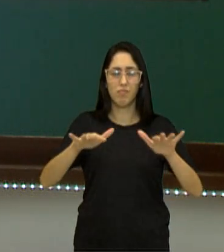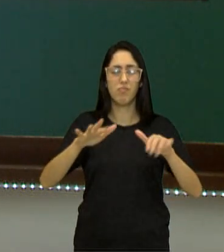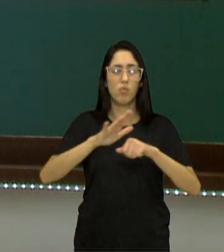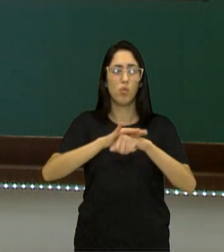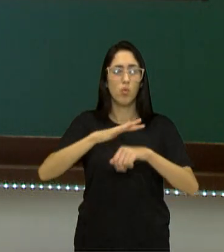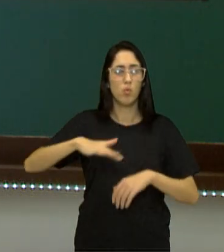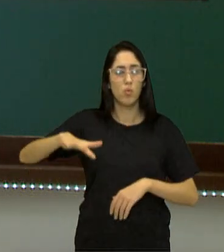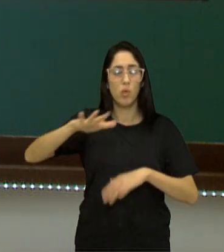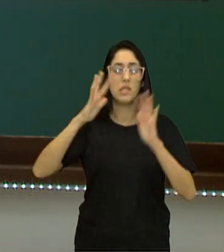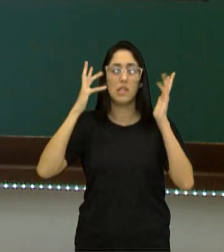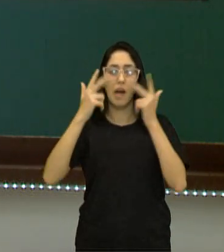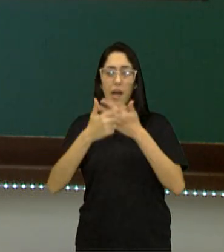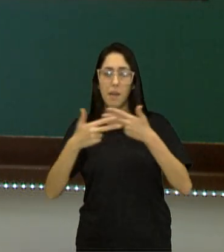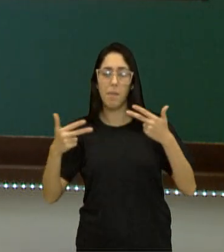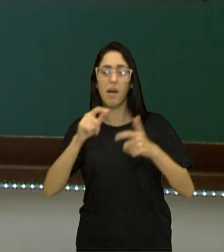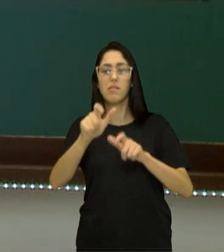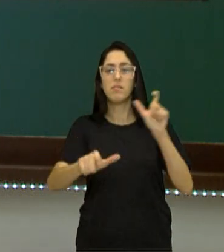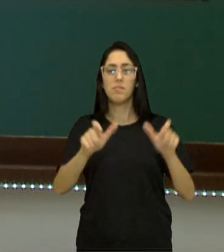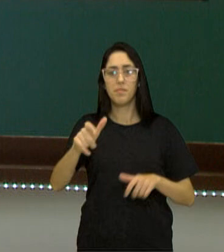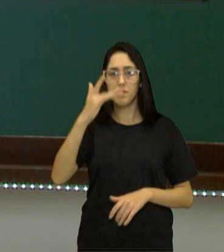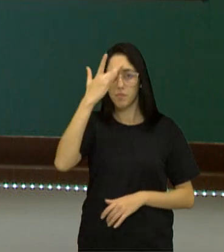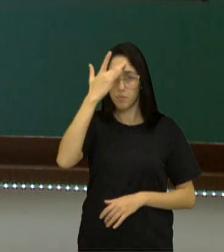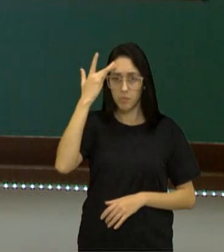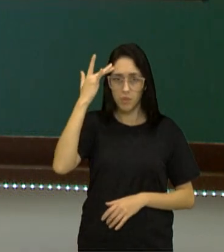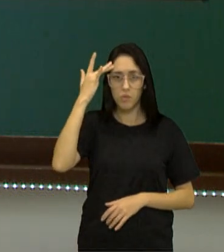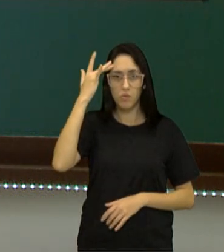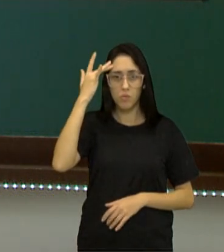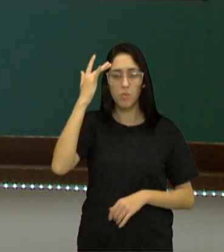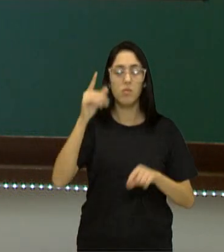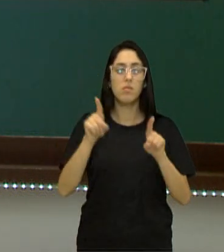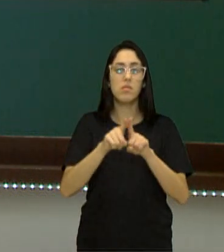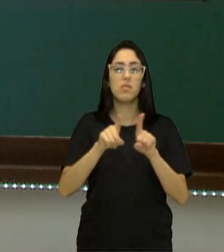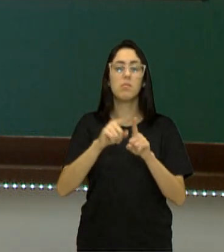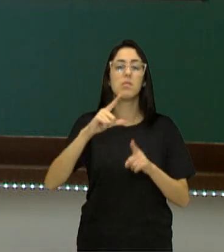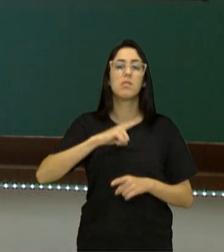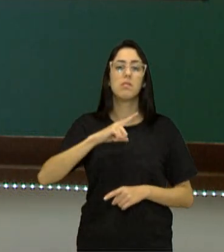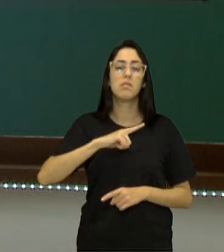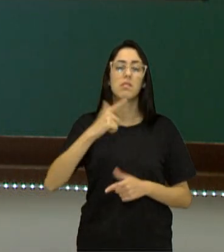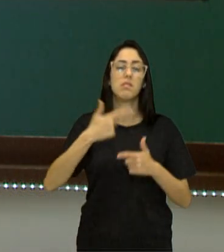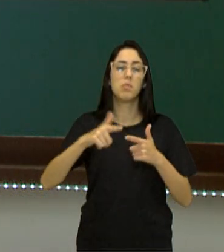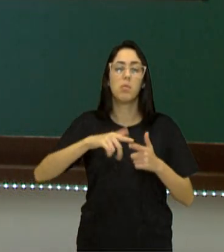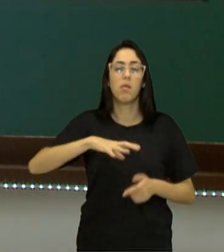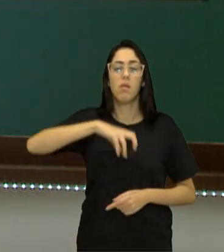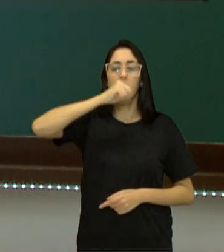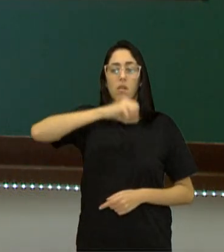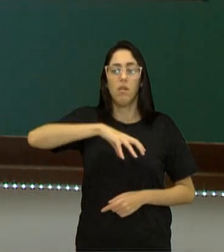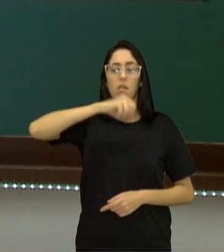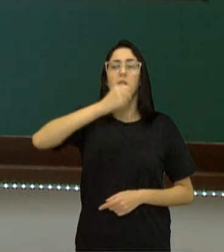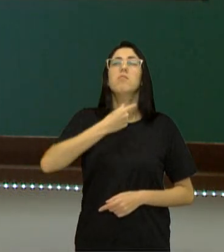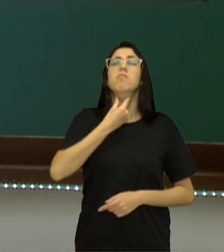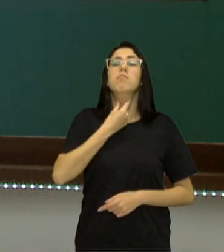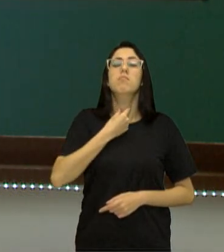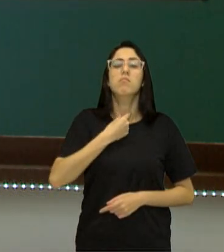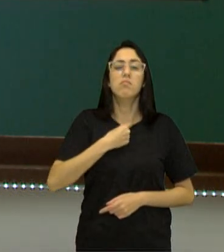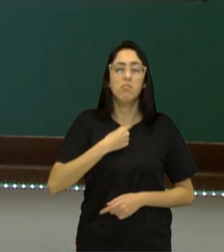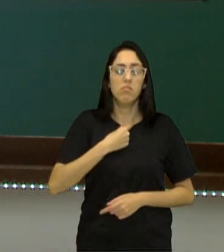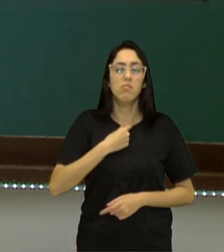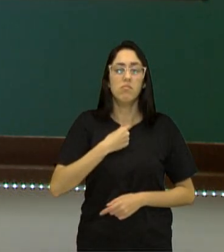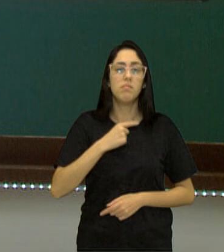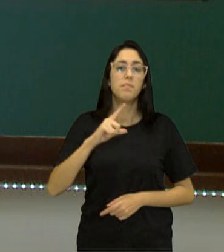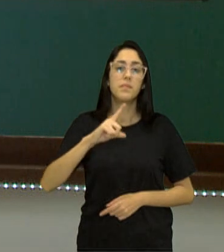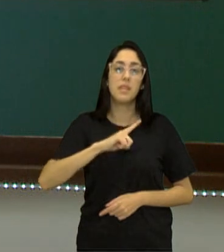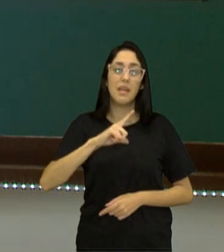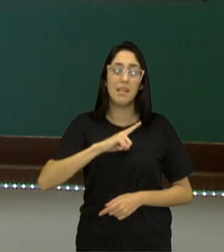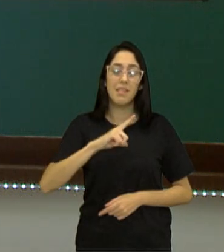animais e pessoas, especialmente infecções respiratórias. Sendo a sua manifestação